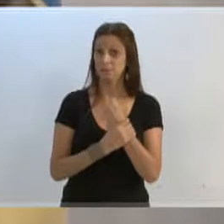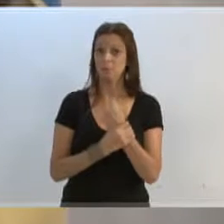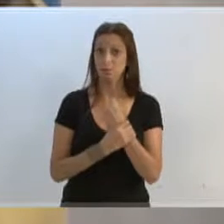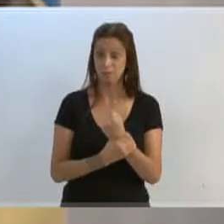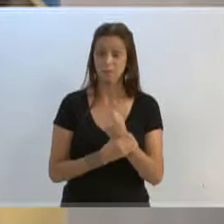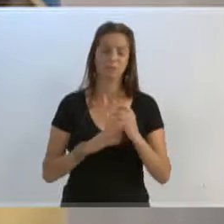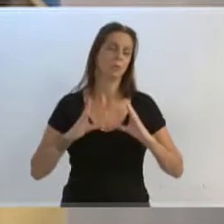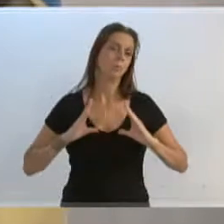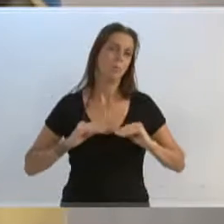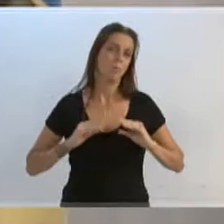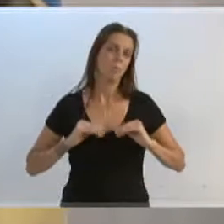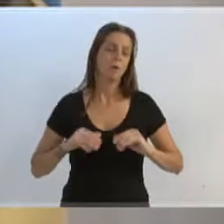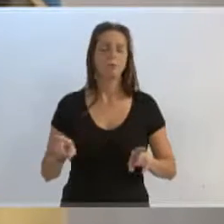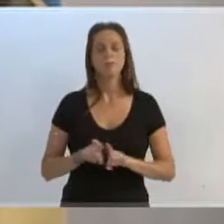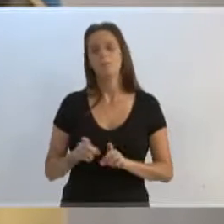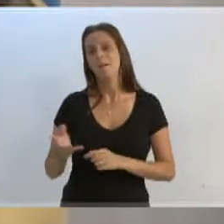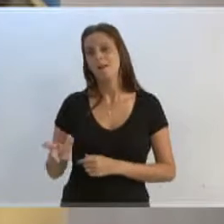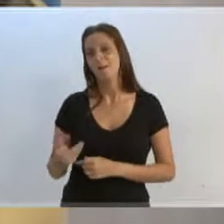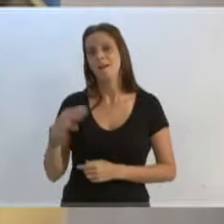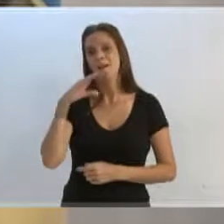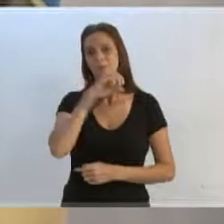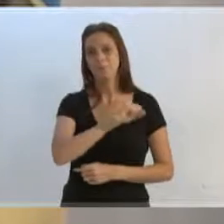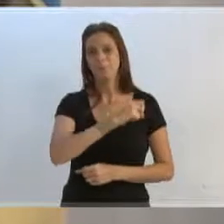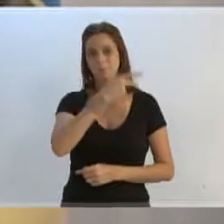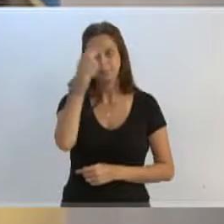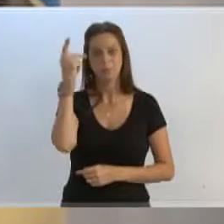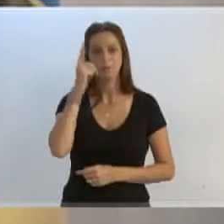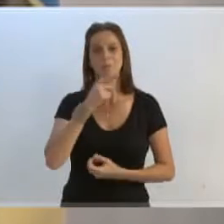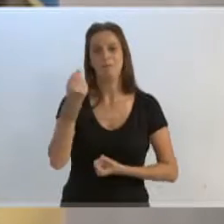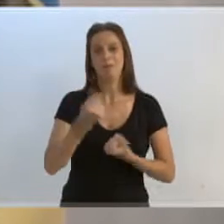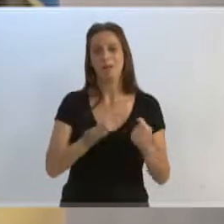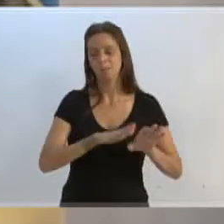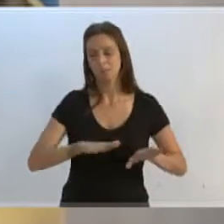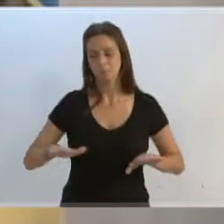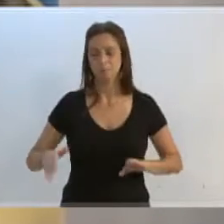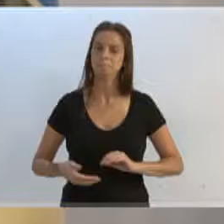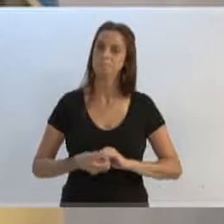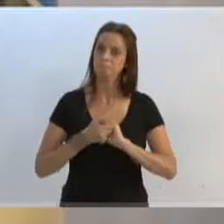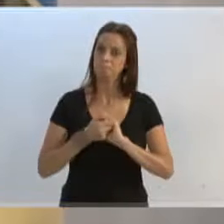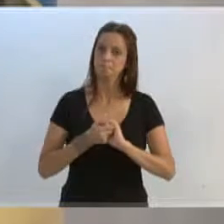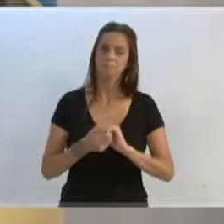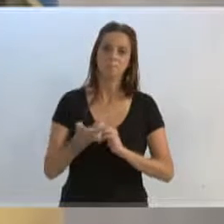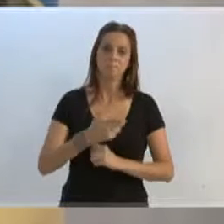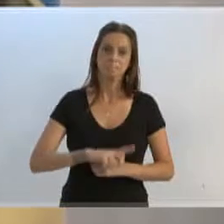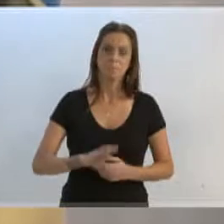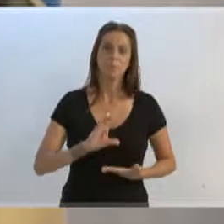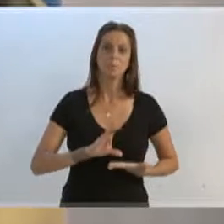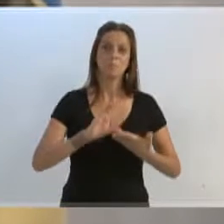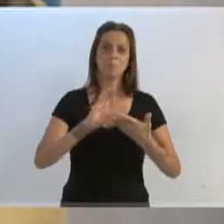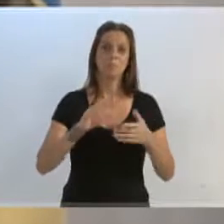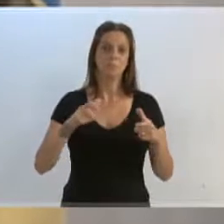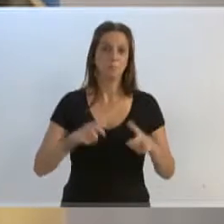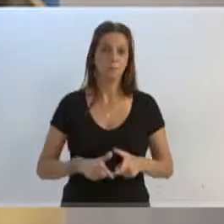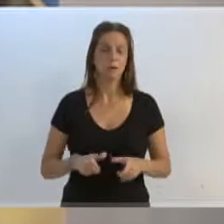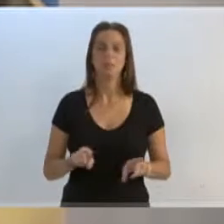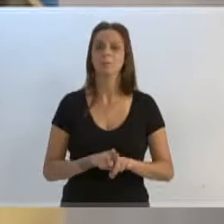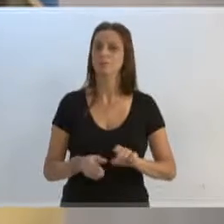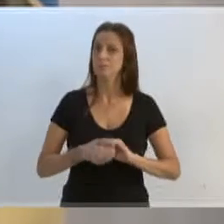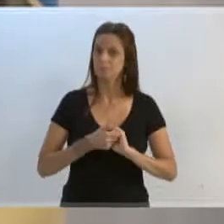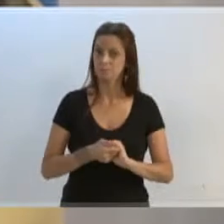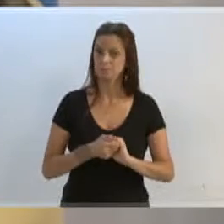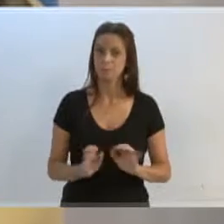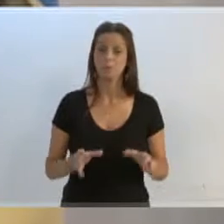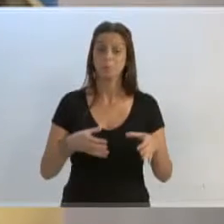conforto e agilidade para o pessoal poder estacionar. Quero, então, parabenizar novamente o Conselho Local, parabenizar a equipe